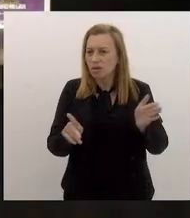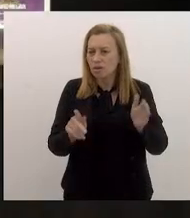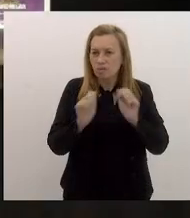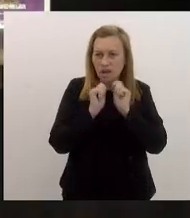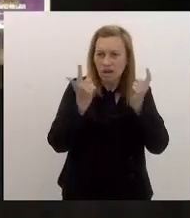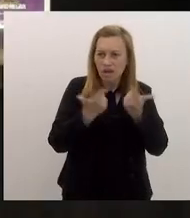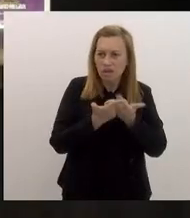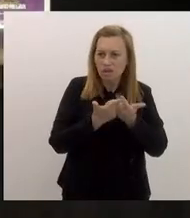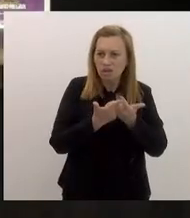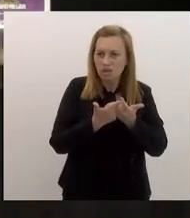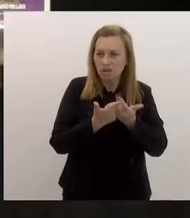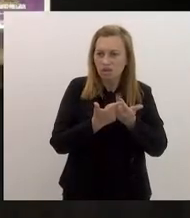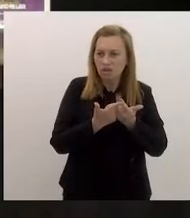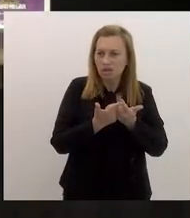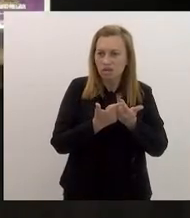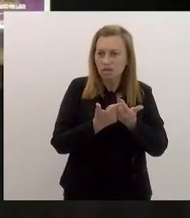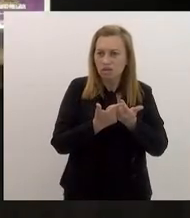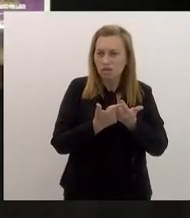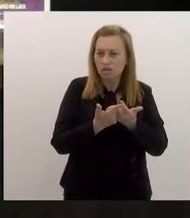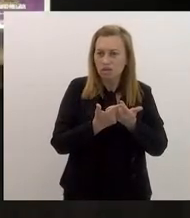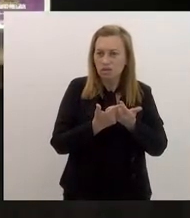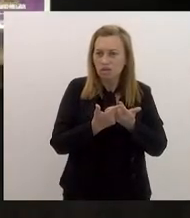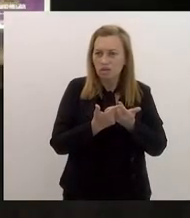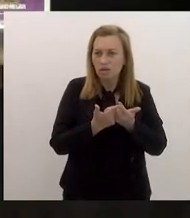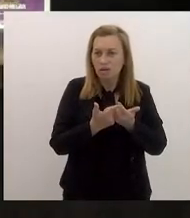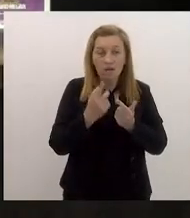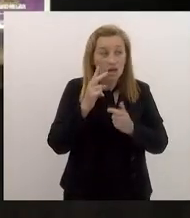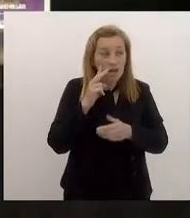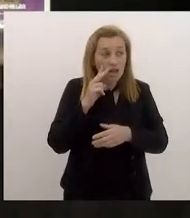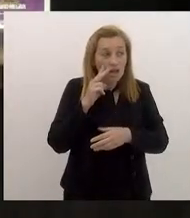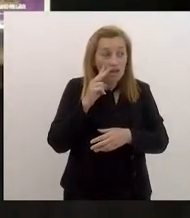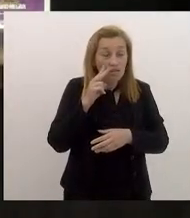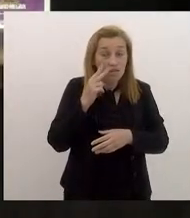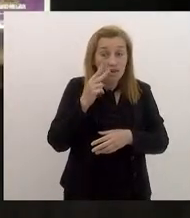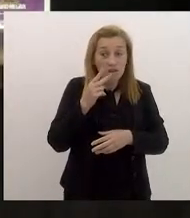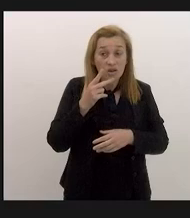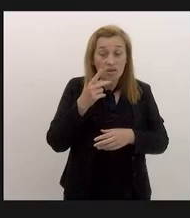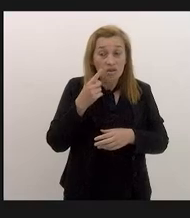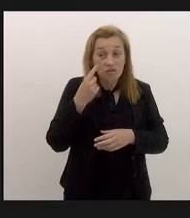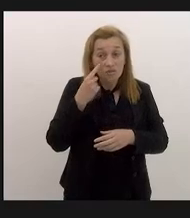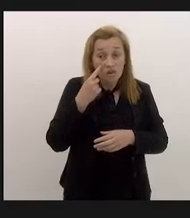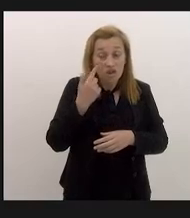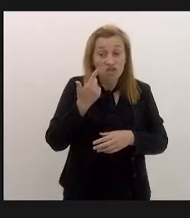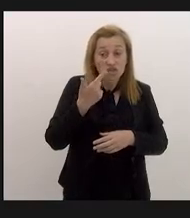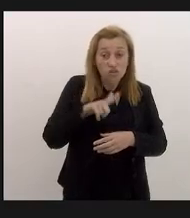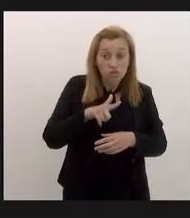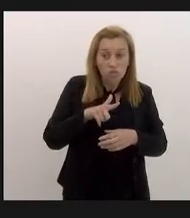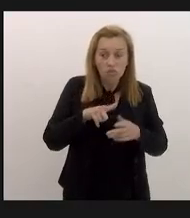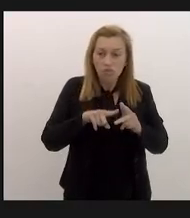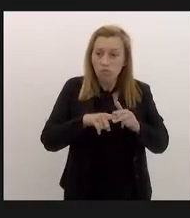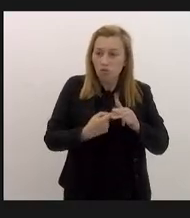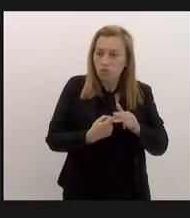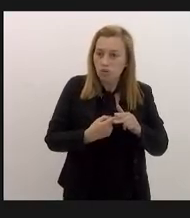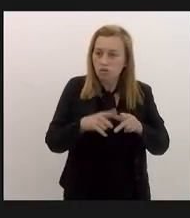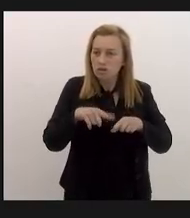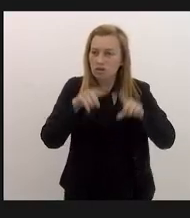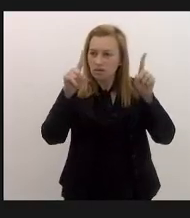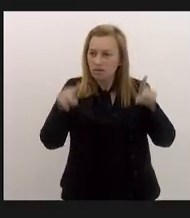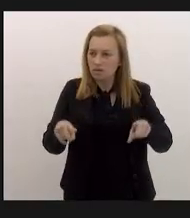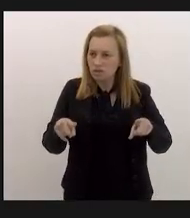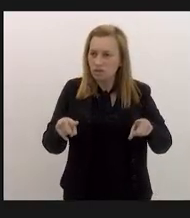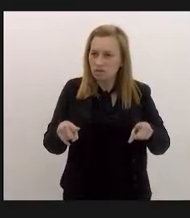governo precisa o quê? O governo precisa o quê? Revisar o reajuste para os servidores